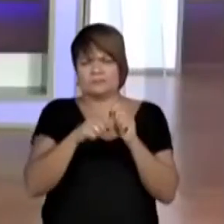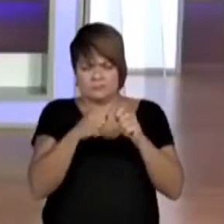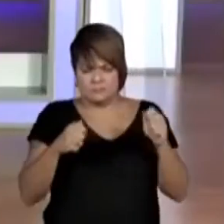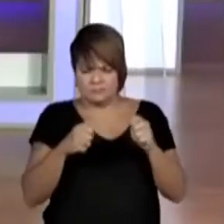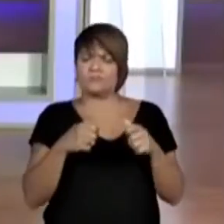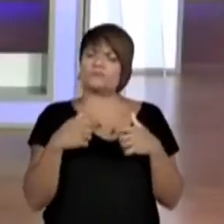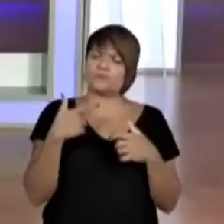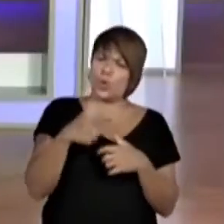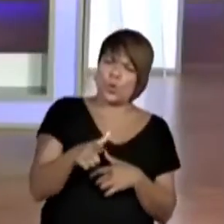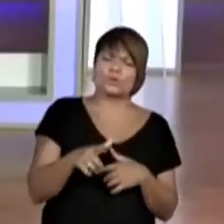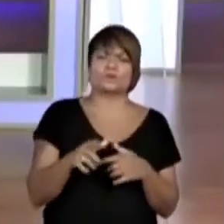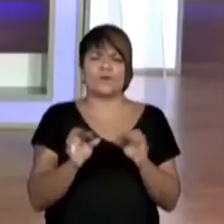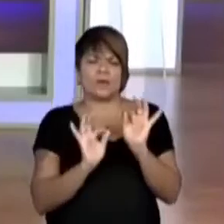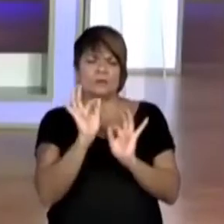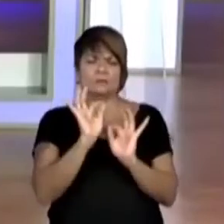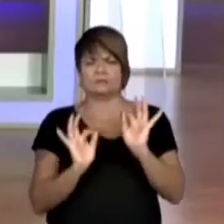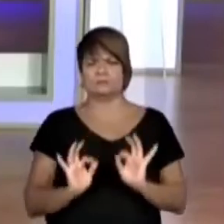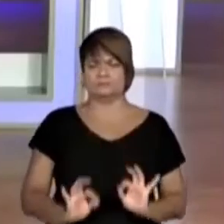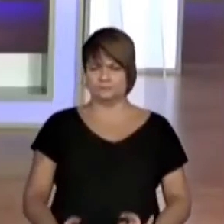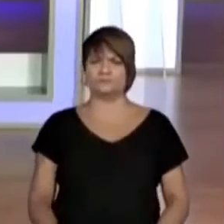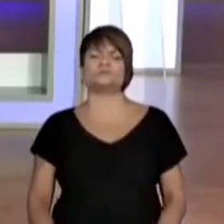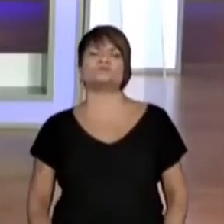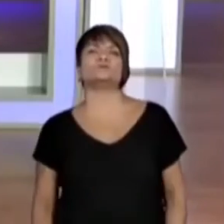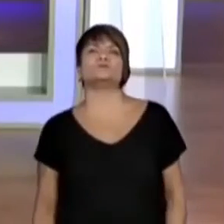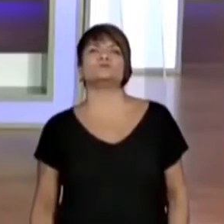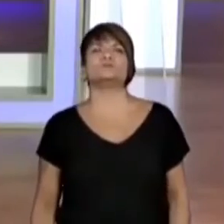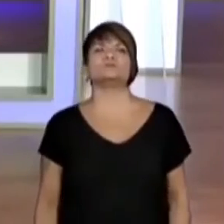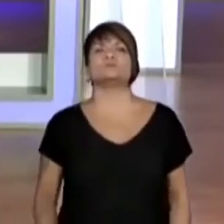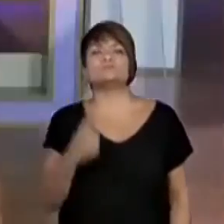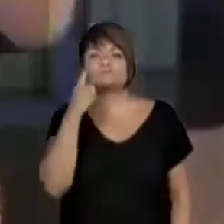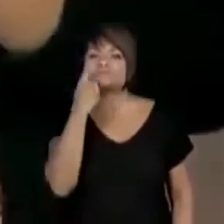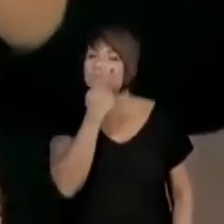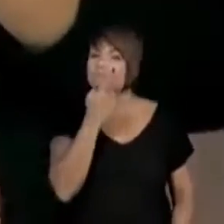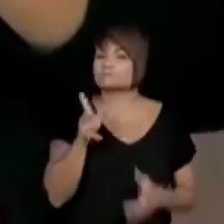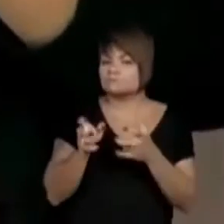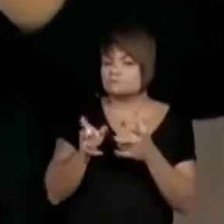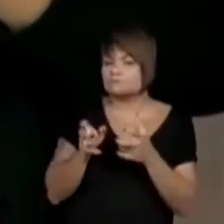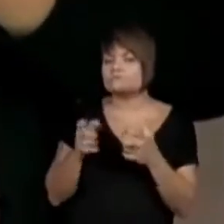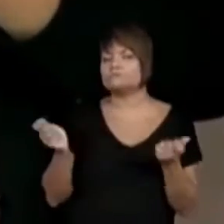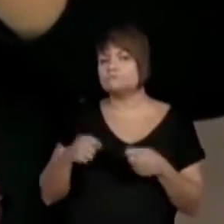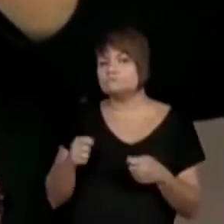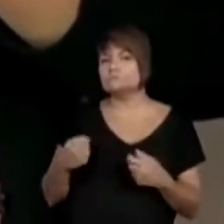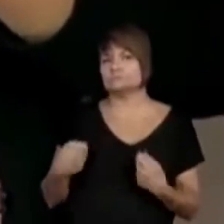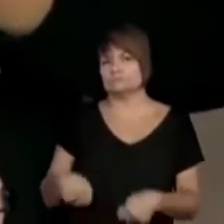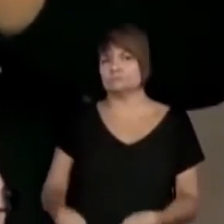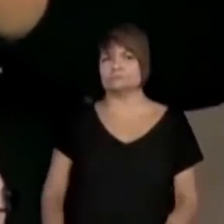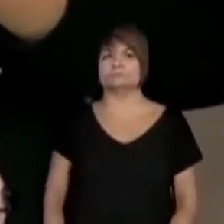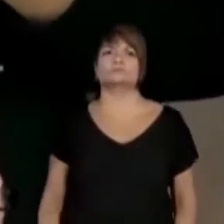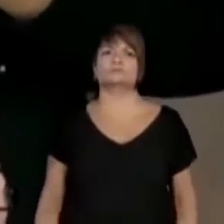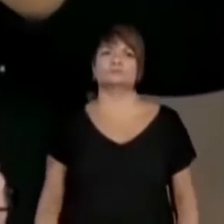problema. Você vai ajustando a partir de que você vai vendo que há necessidade.